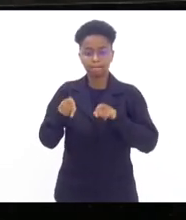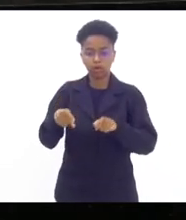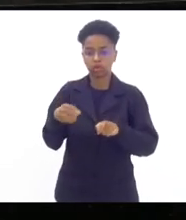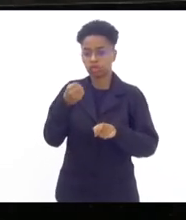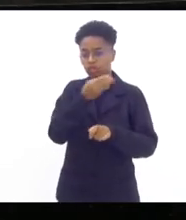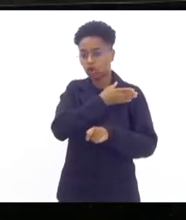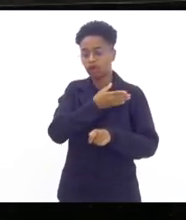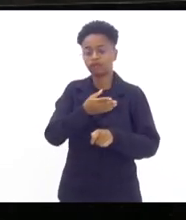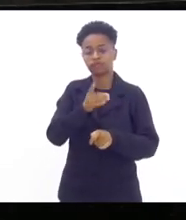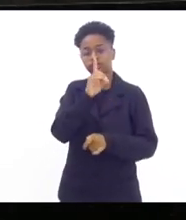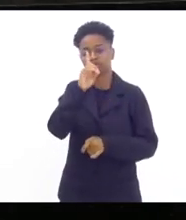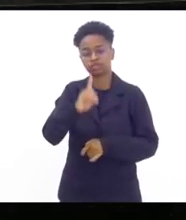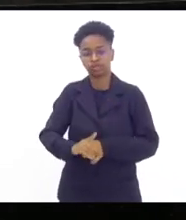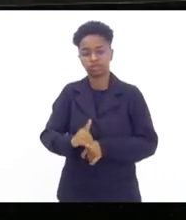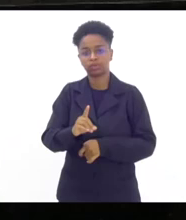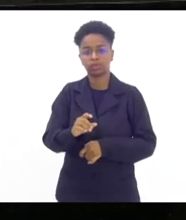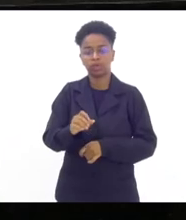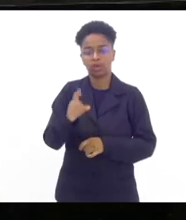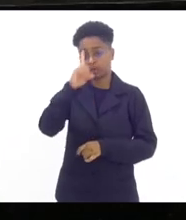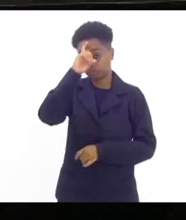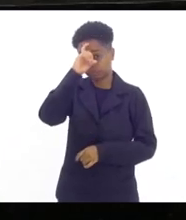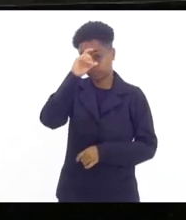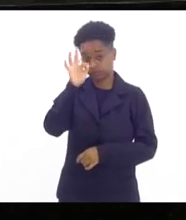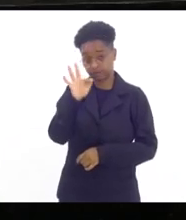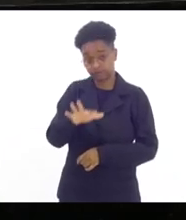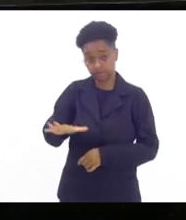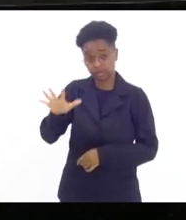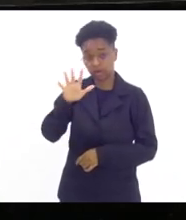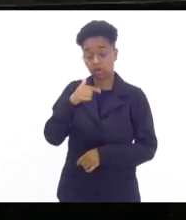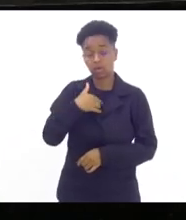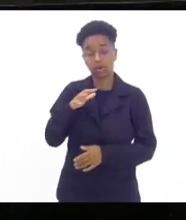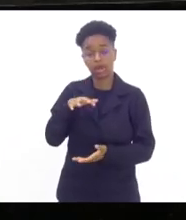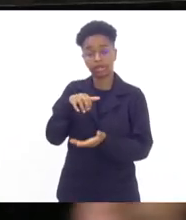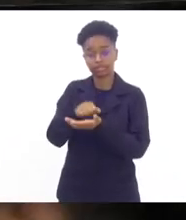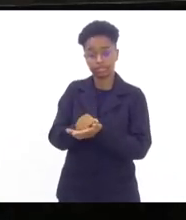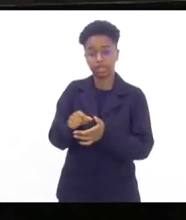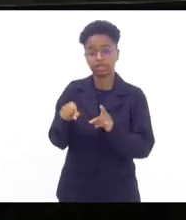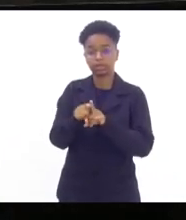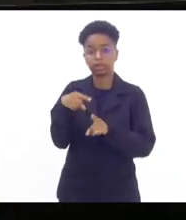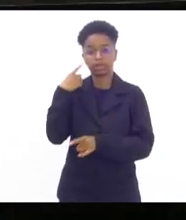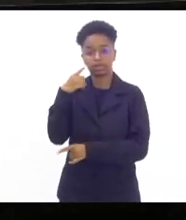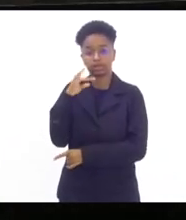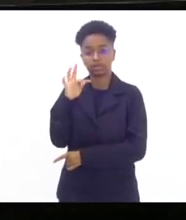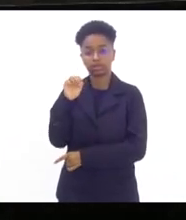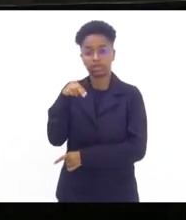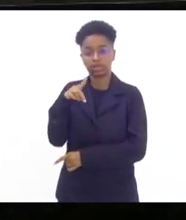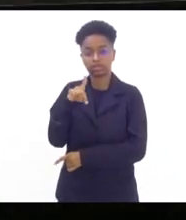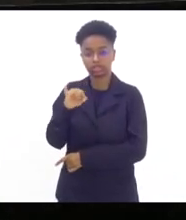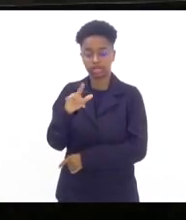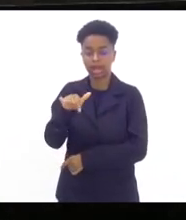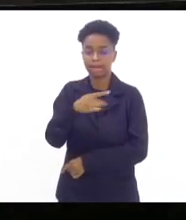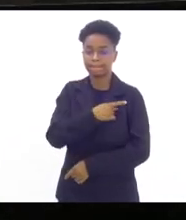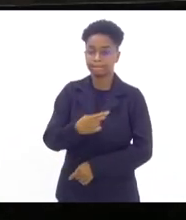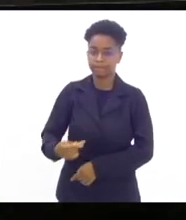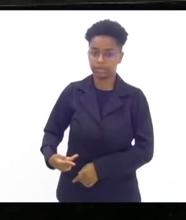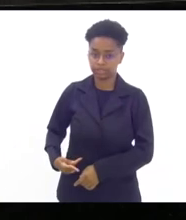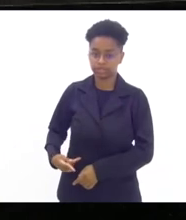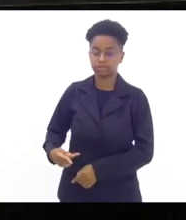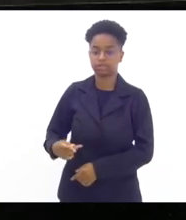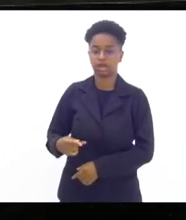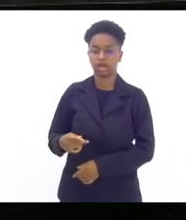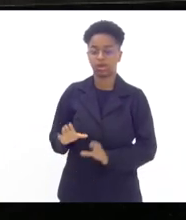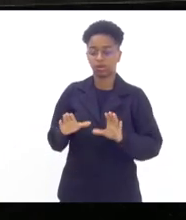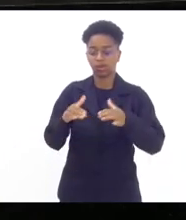hospitais federais eu quero registrar aqui que o deputado Tande enquanto presidente da comissão de saúde